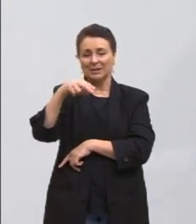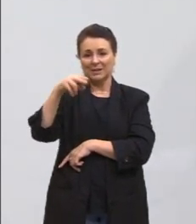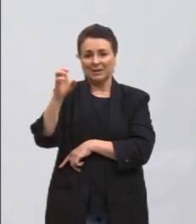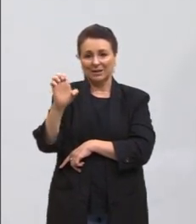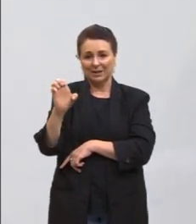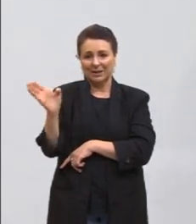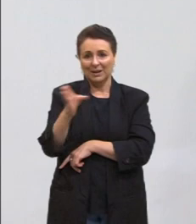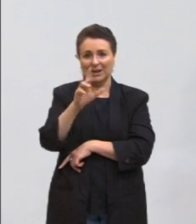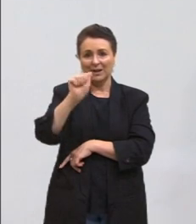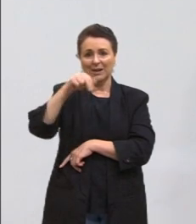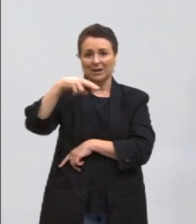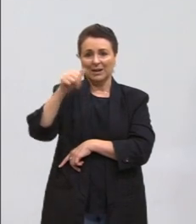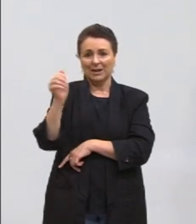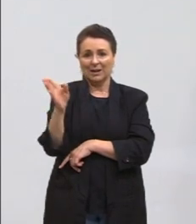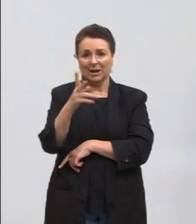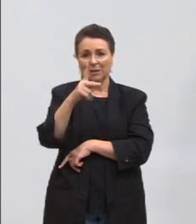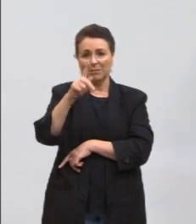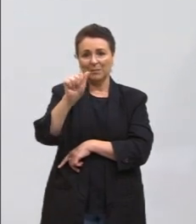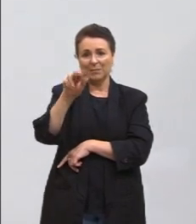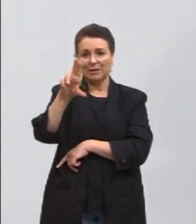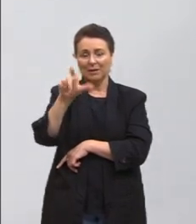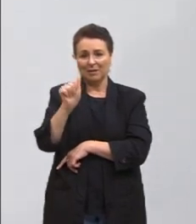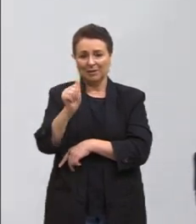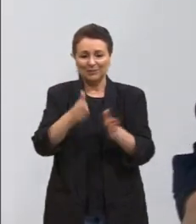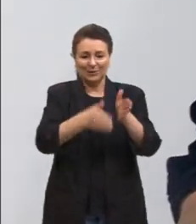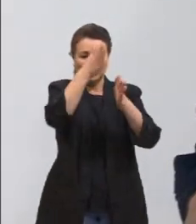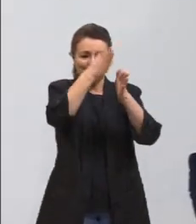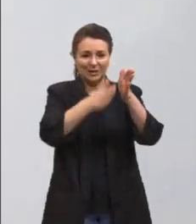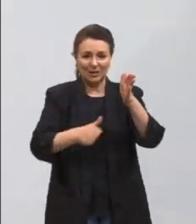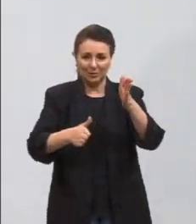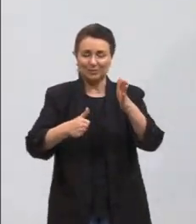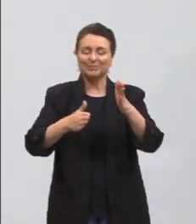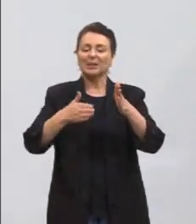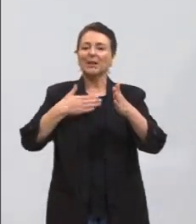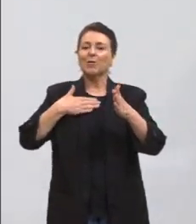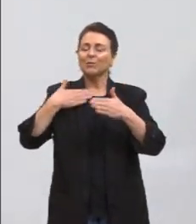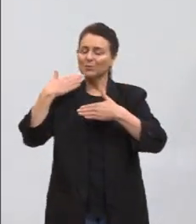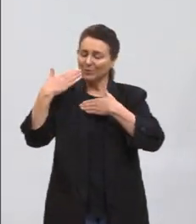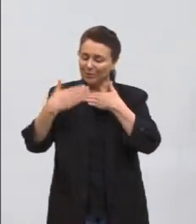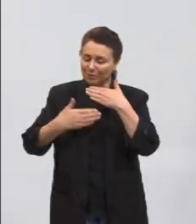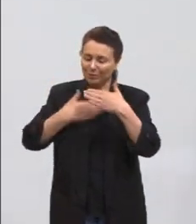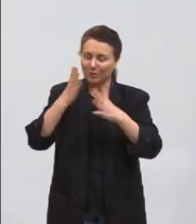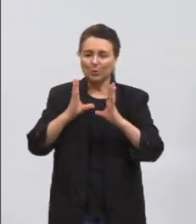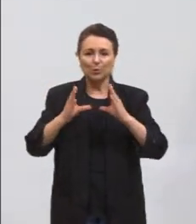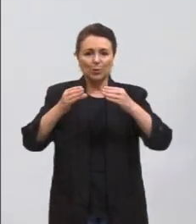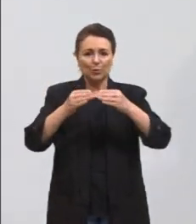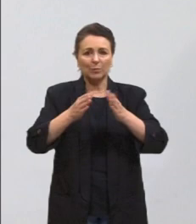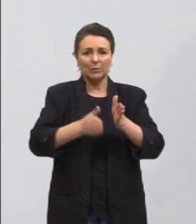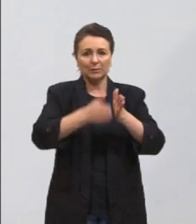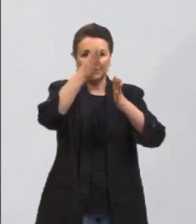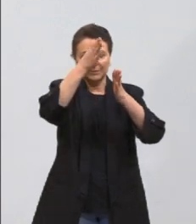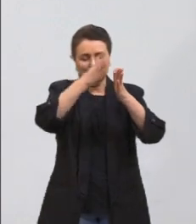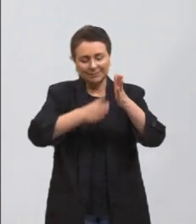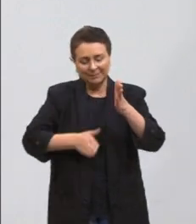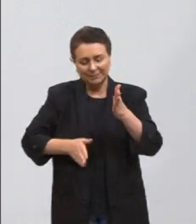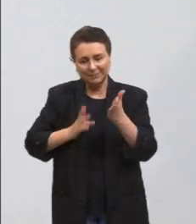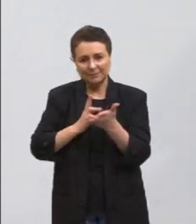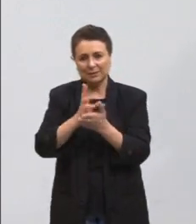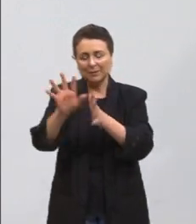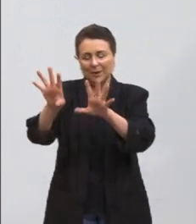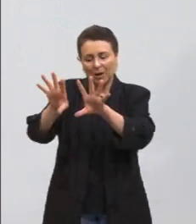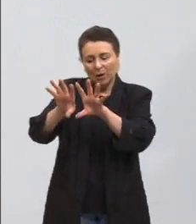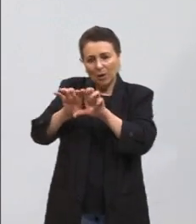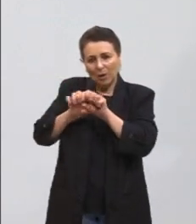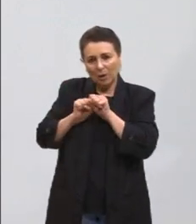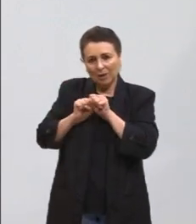que foram as professoras que mais diretamente nos envolveram com nós, mas também toda a equipe da Seduc, que sempre nos acolheu, sempre